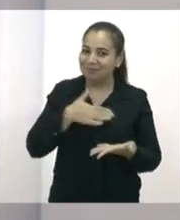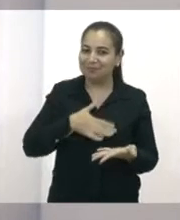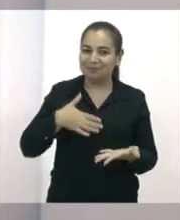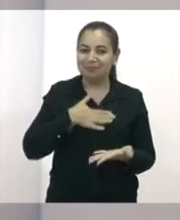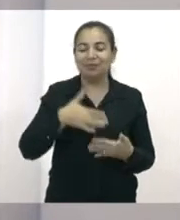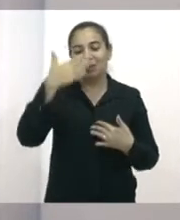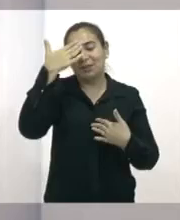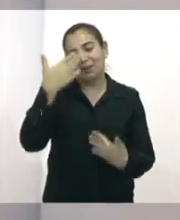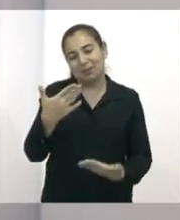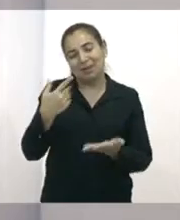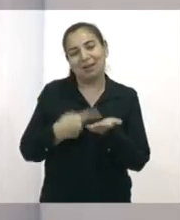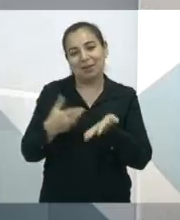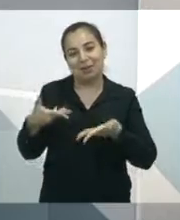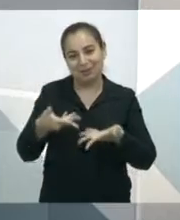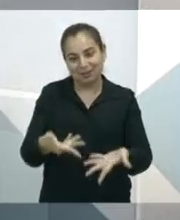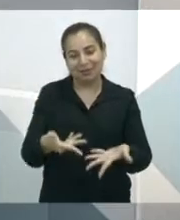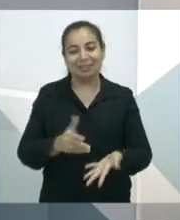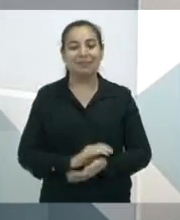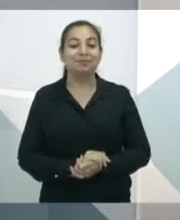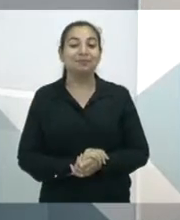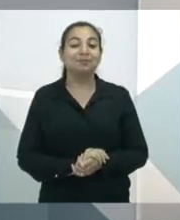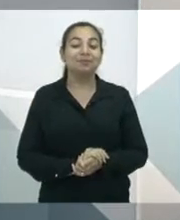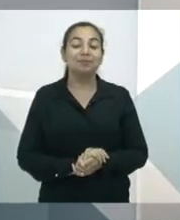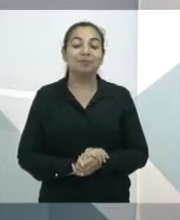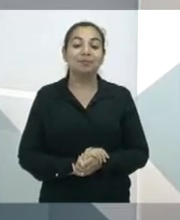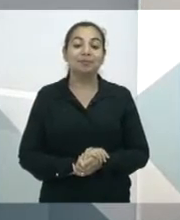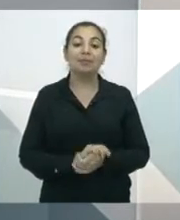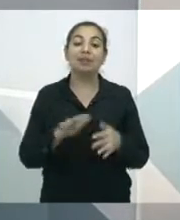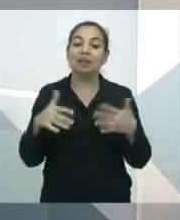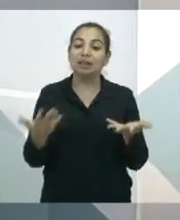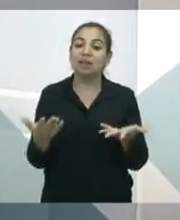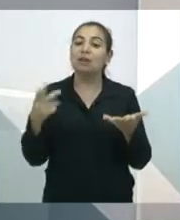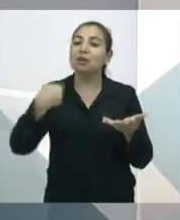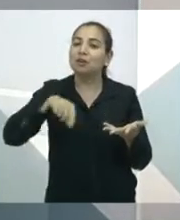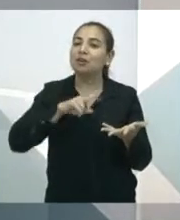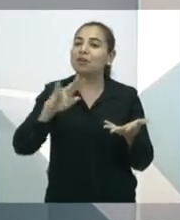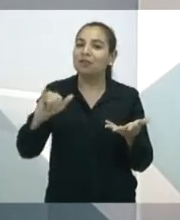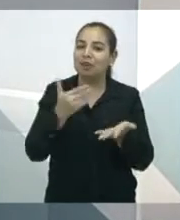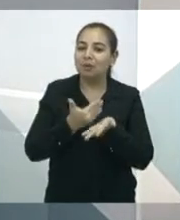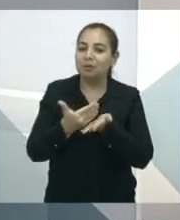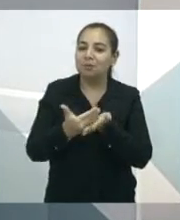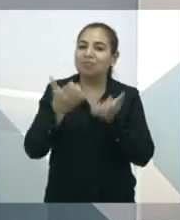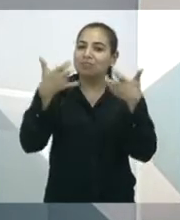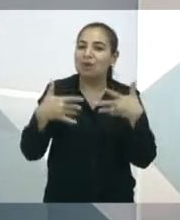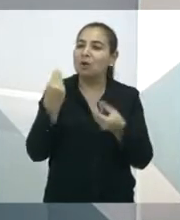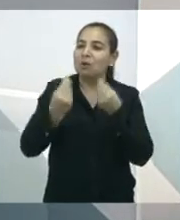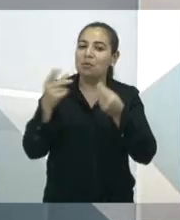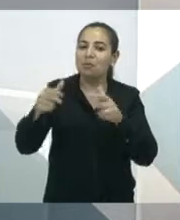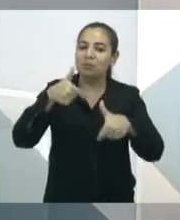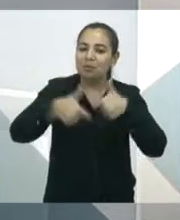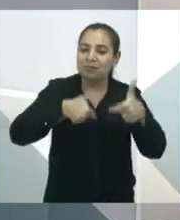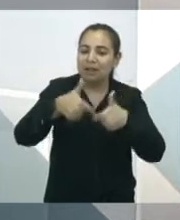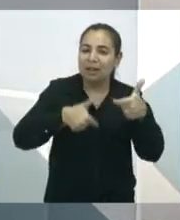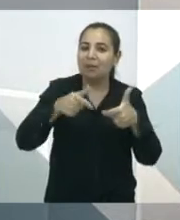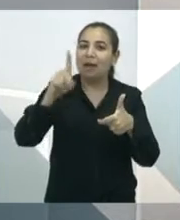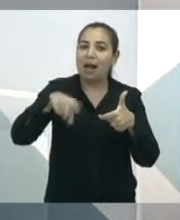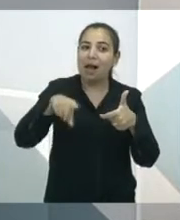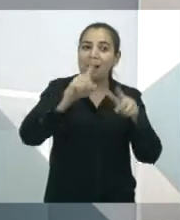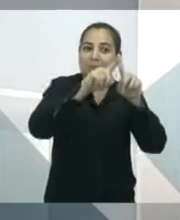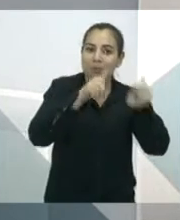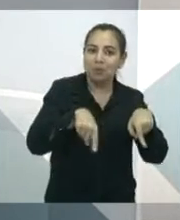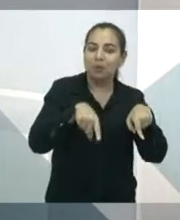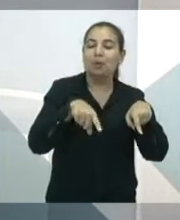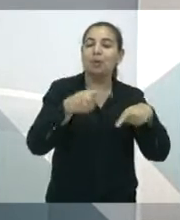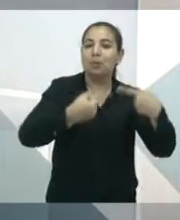obrigada pelo convite. Senhora, vamos começar falando sobre o seu trabalho. A senhora tem um grande trabalho de políticas públicas